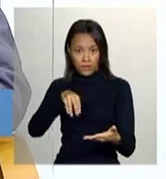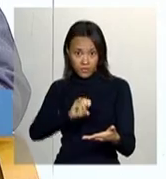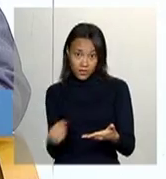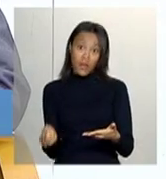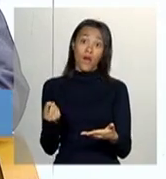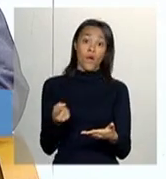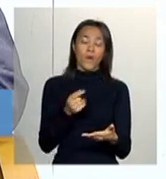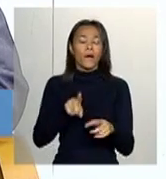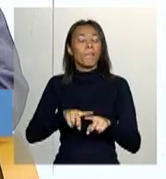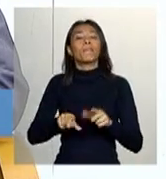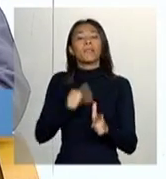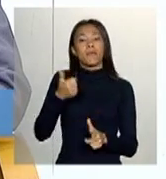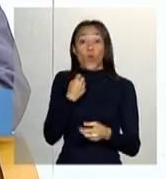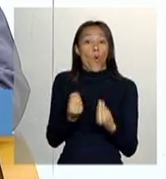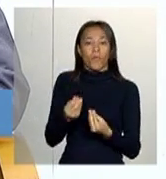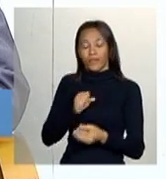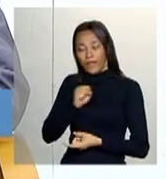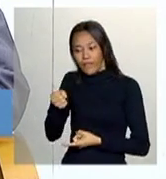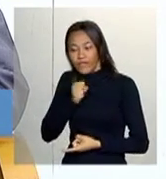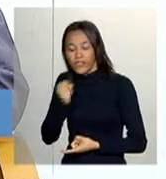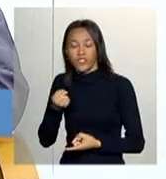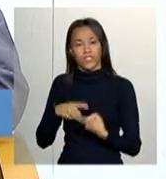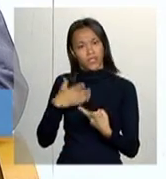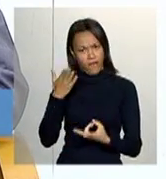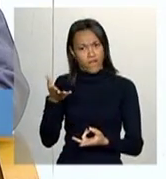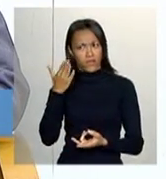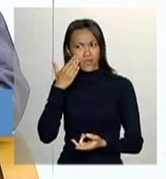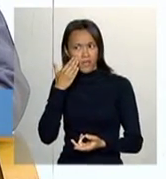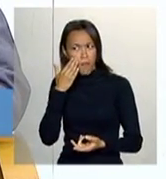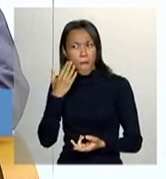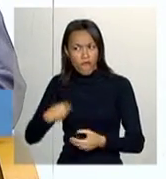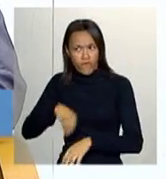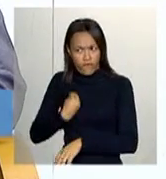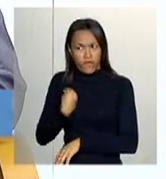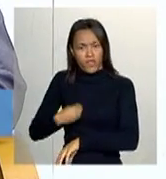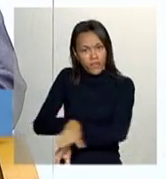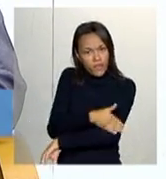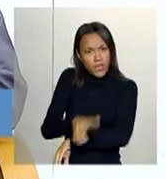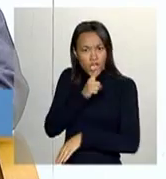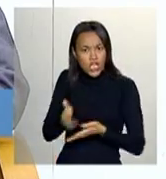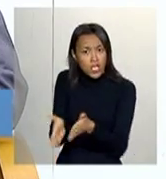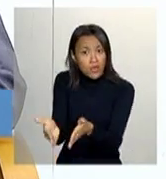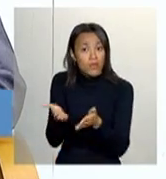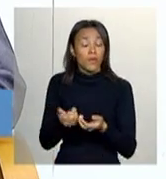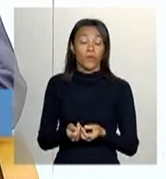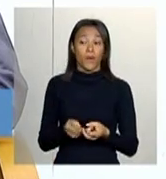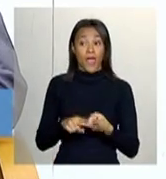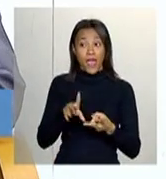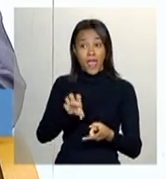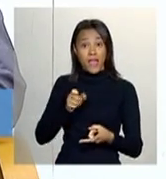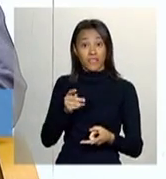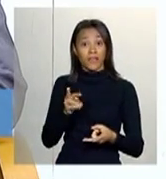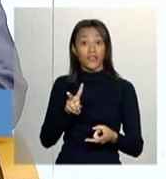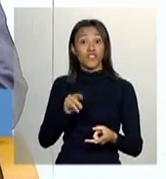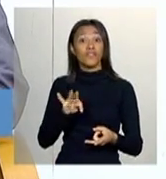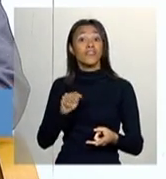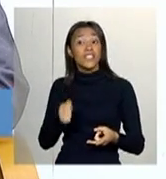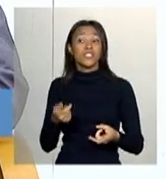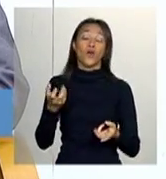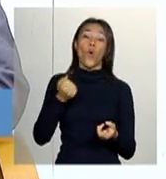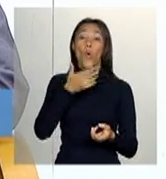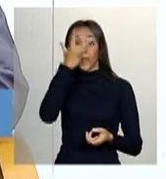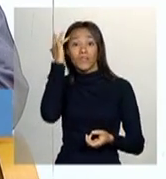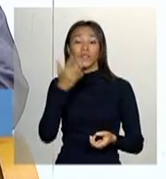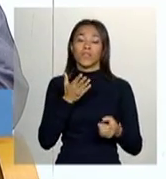dessa entrevista, colocar, quer dizer, será que essa família é ribeirinha? Ela é extrativista? É uma família cigana?